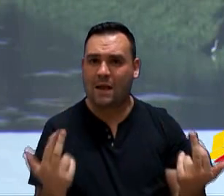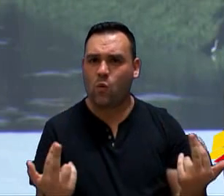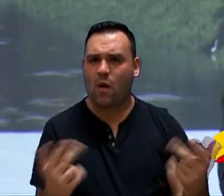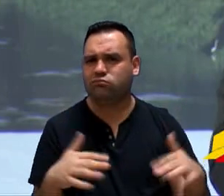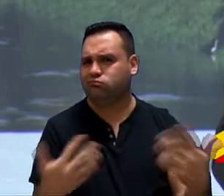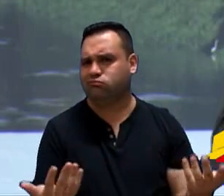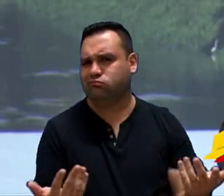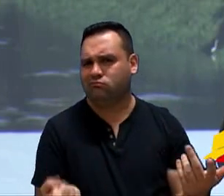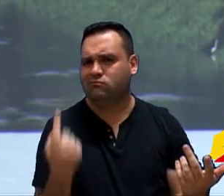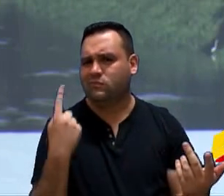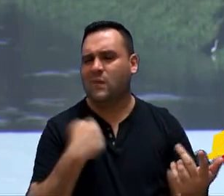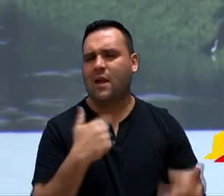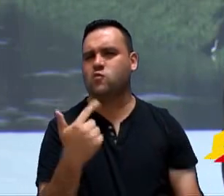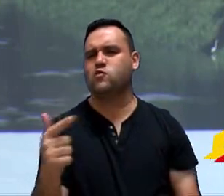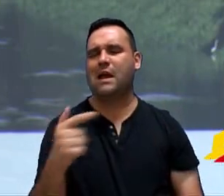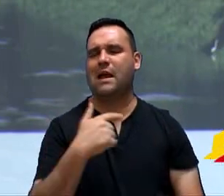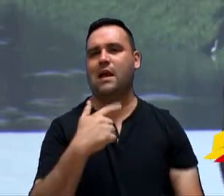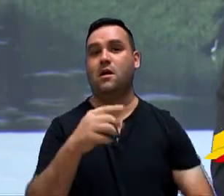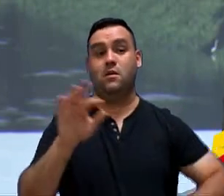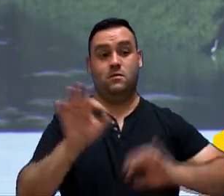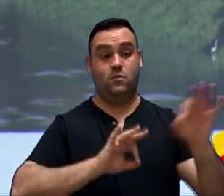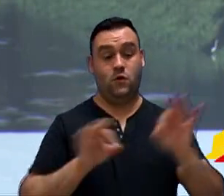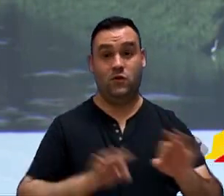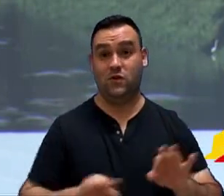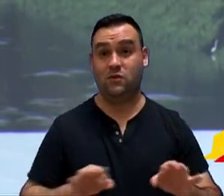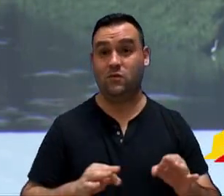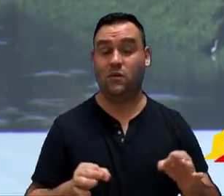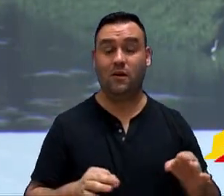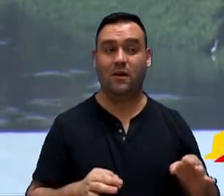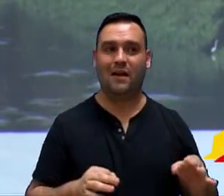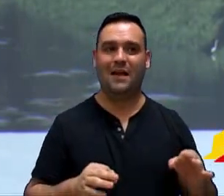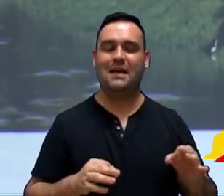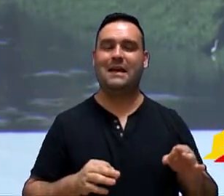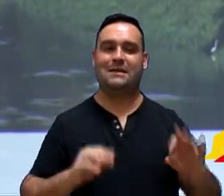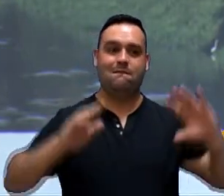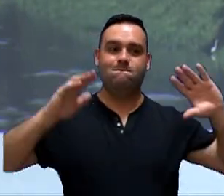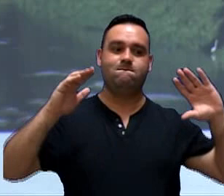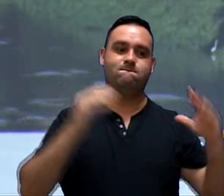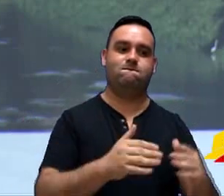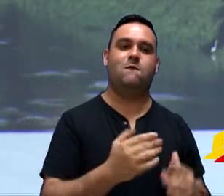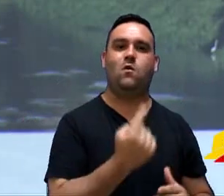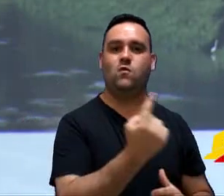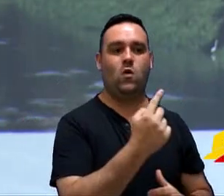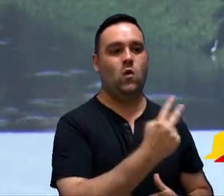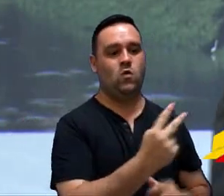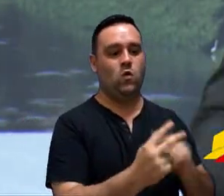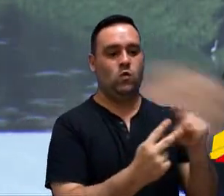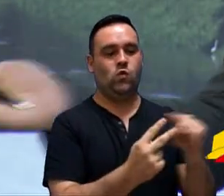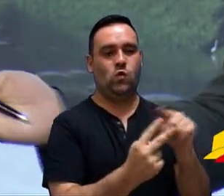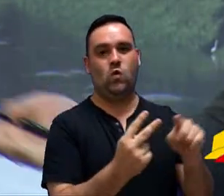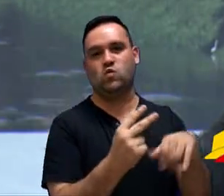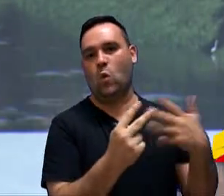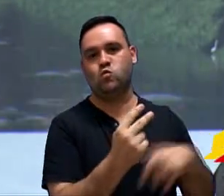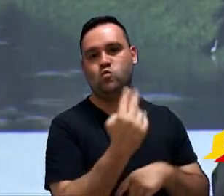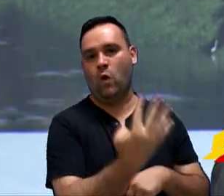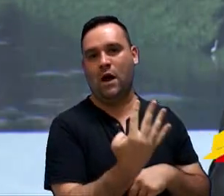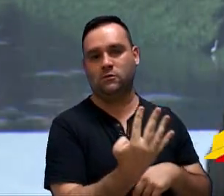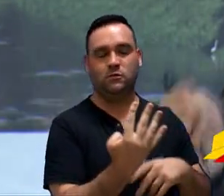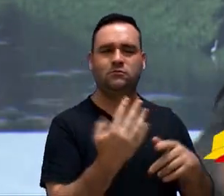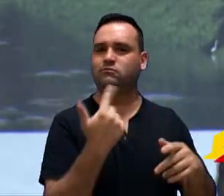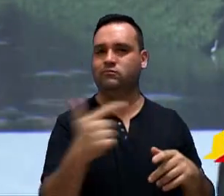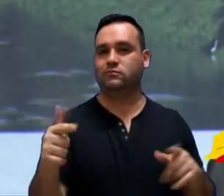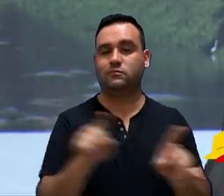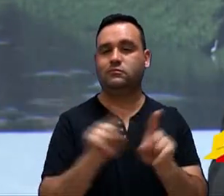Mais uma vez, não estou... Esse projeto de lei não está deixando como exclusivo esses dois condomínios ou quatro condomínios,